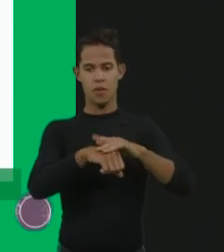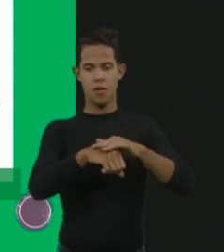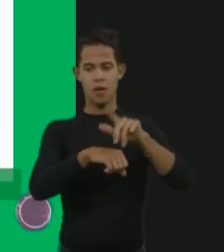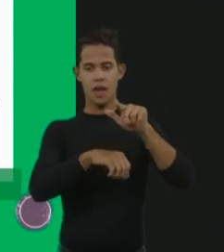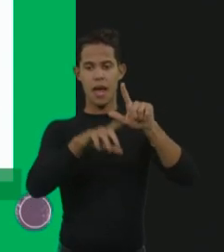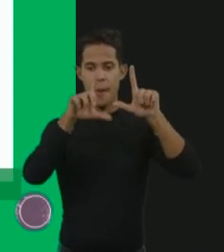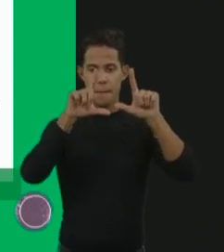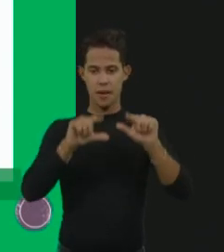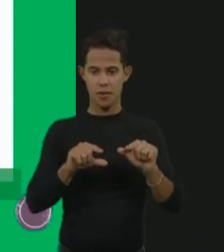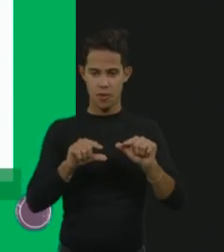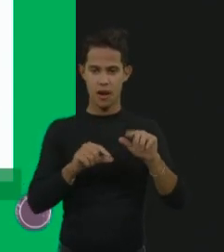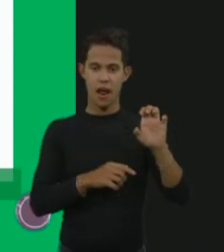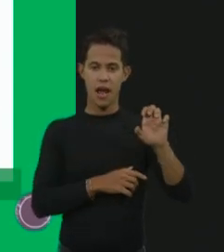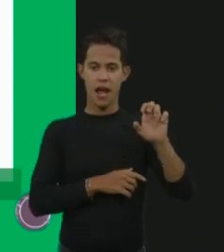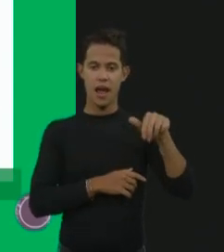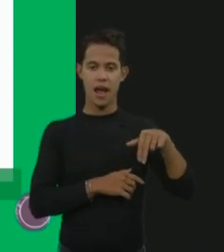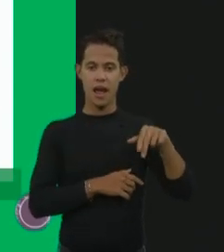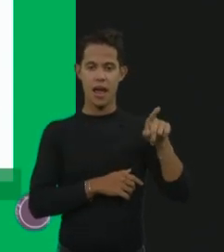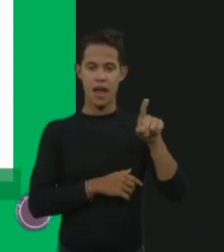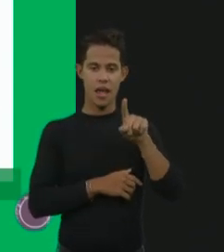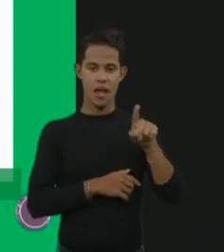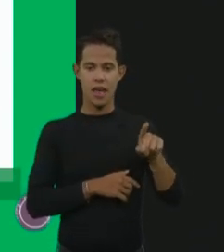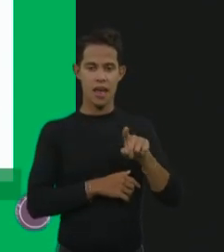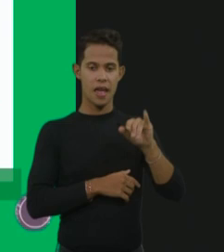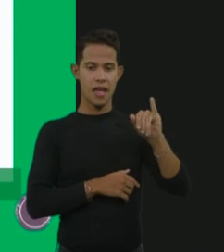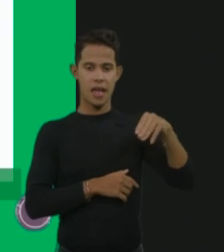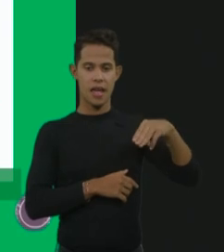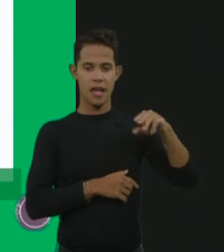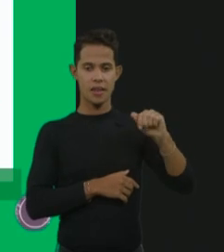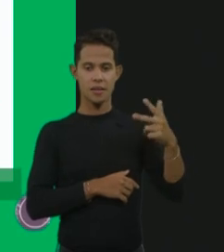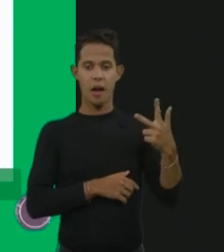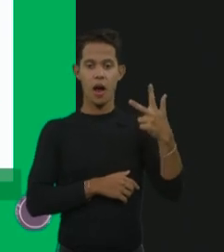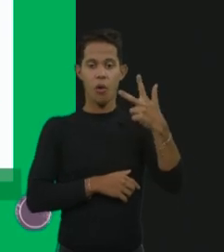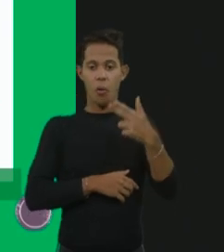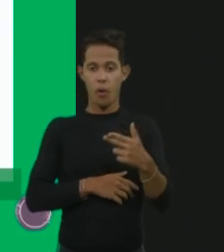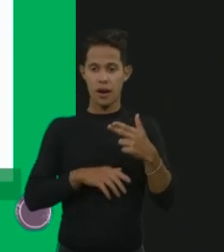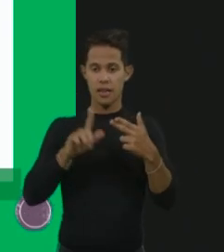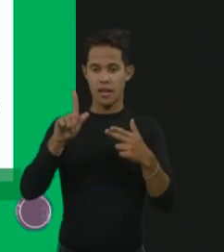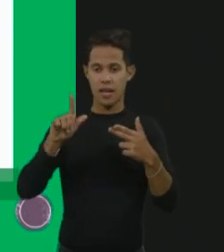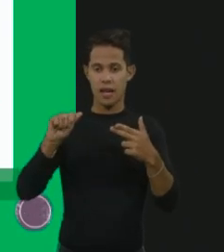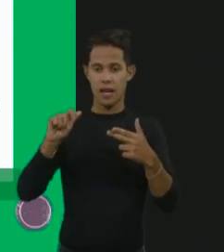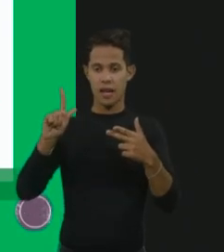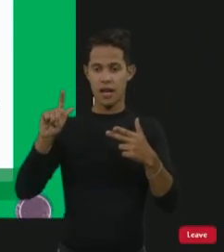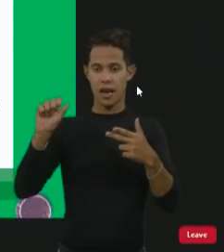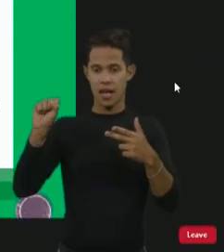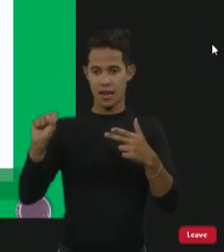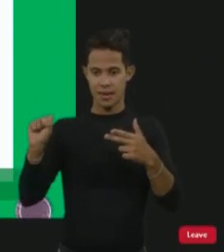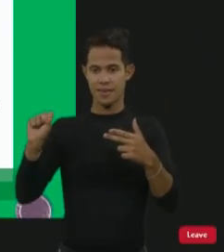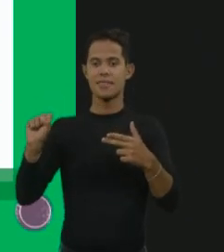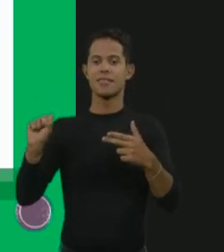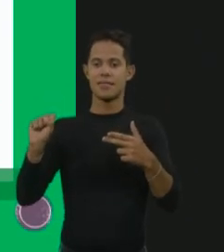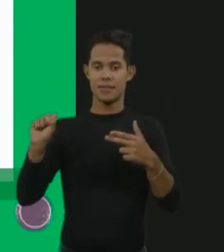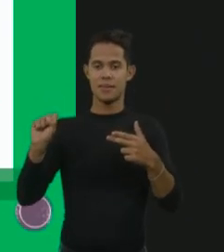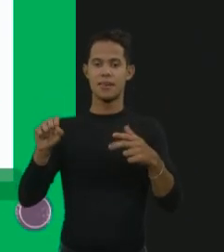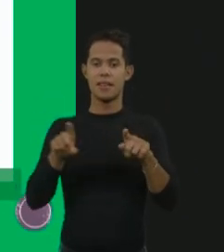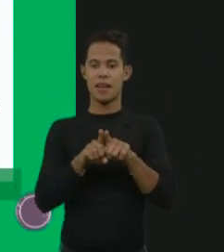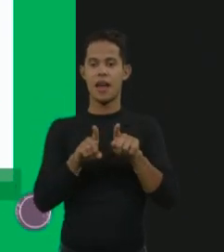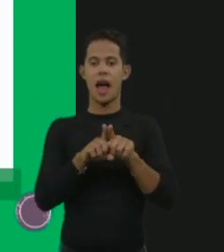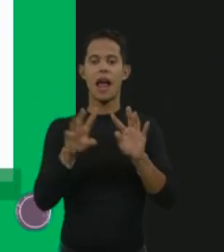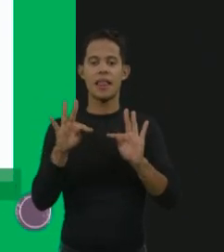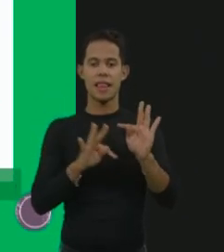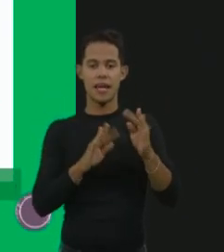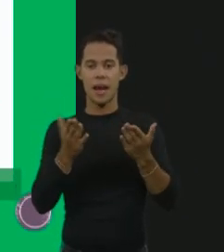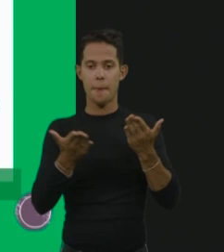corta os GAGs e os GAGs vão se acumulando mais lentamente, tá? Então, a terapia é semanal, os